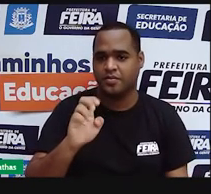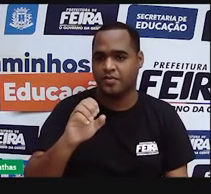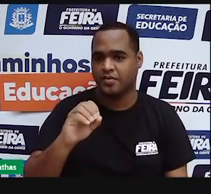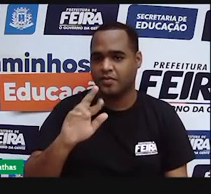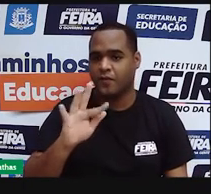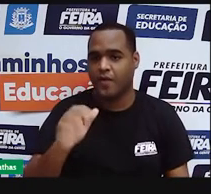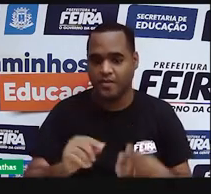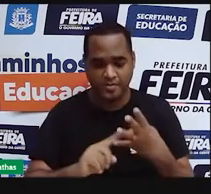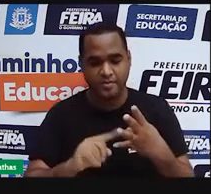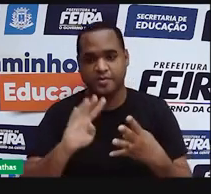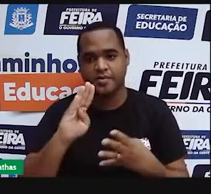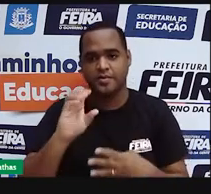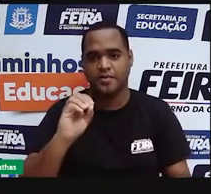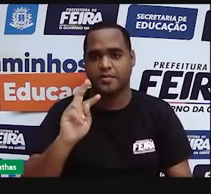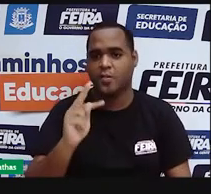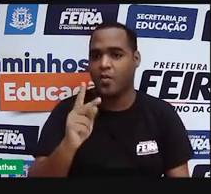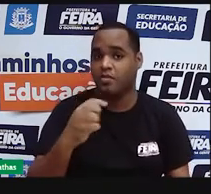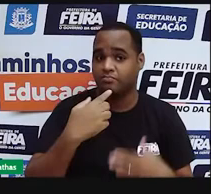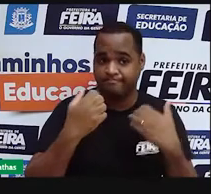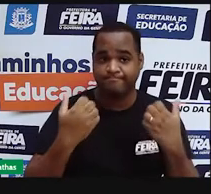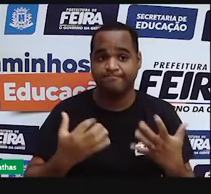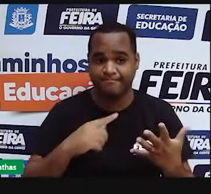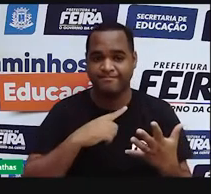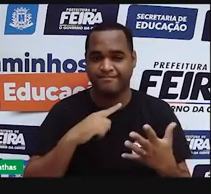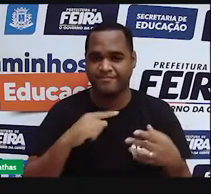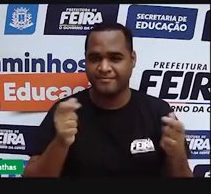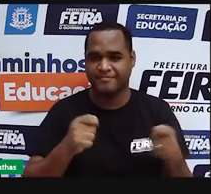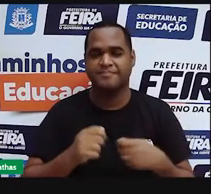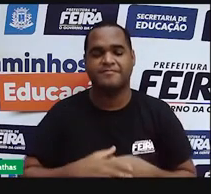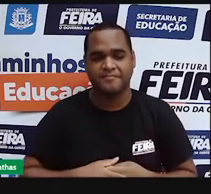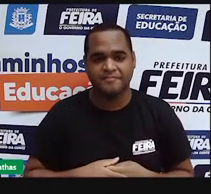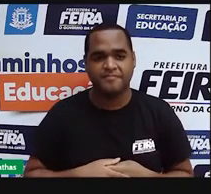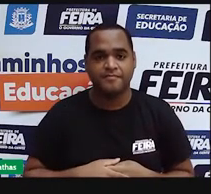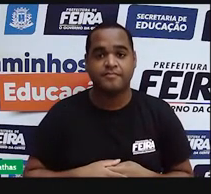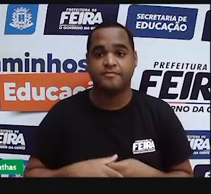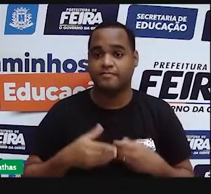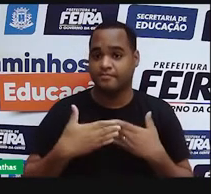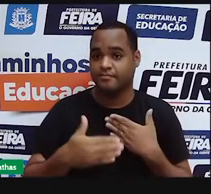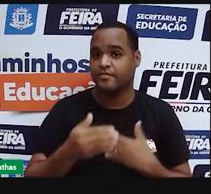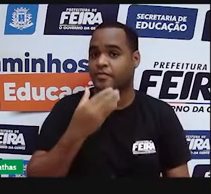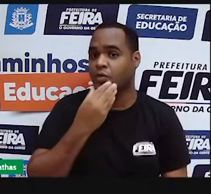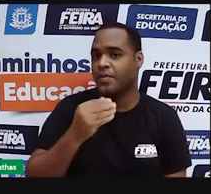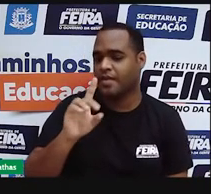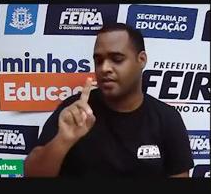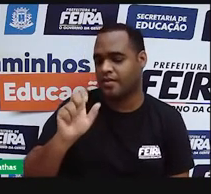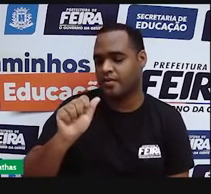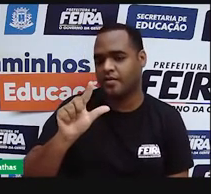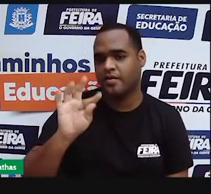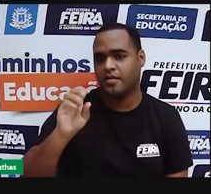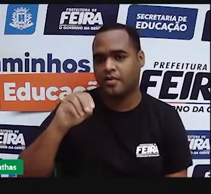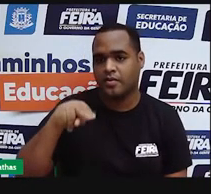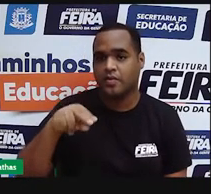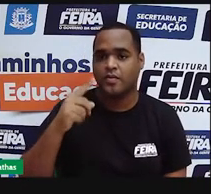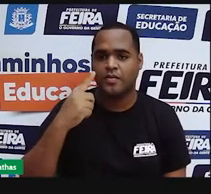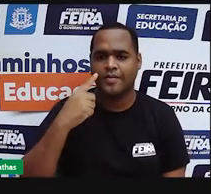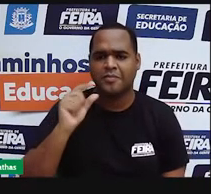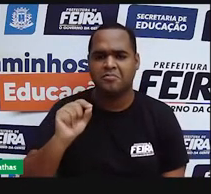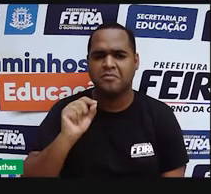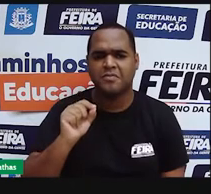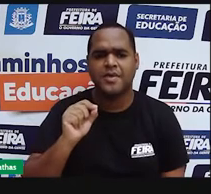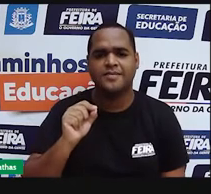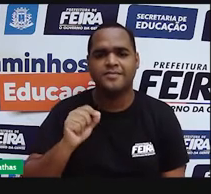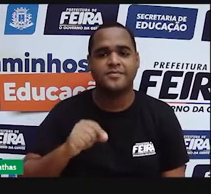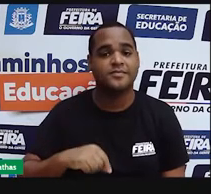sobre isso por aqui. Vamos ver agora como era o modelo de Dalton, né? Rever, que a gente já viu na aula anterior. Para